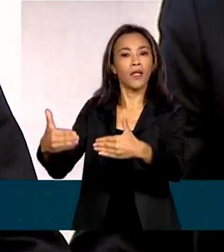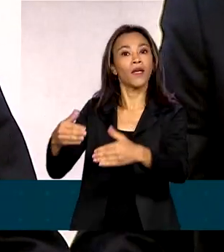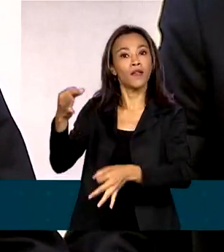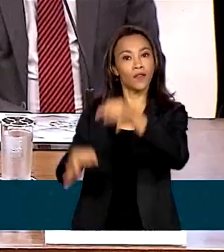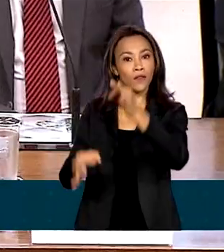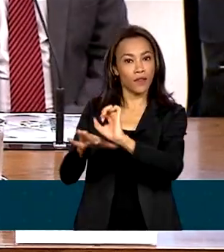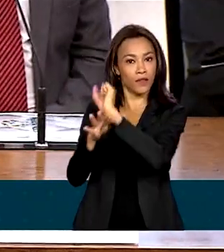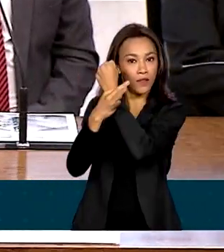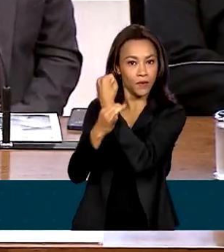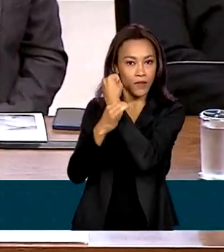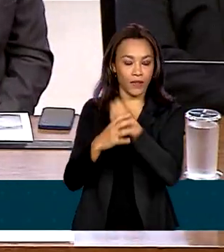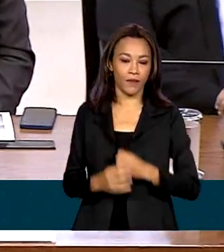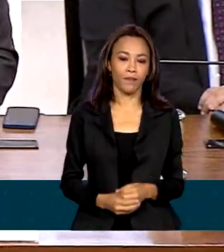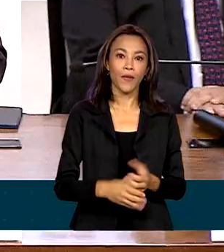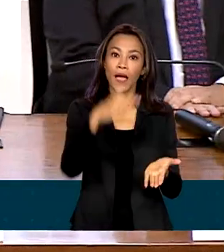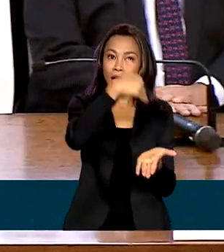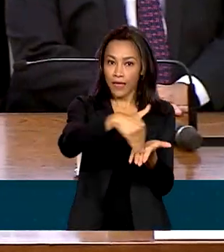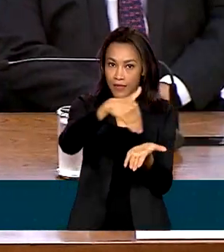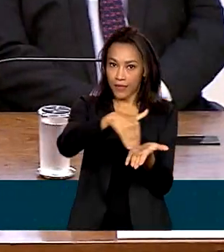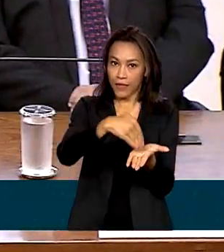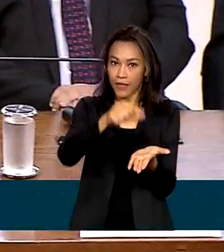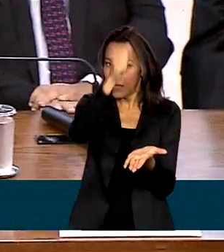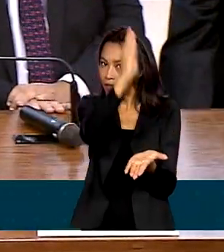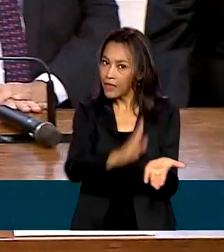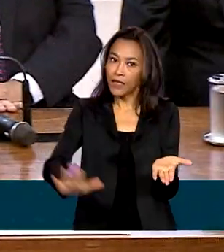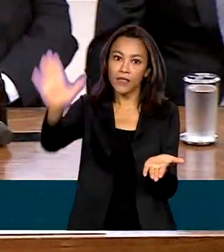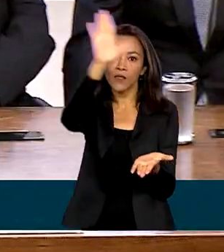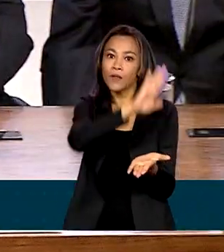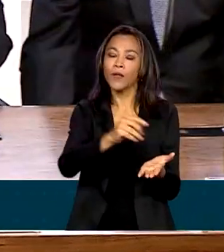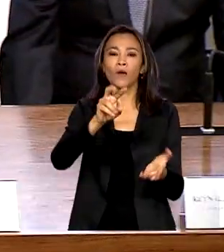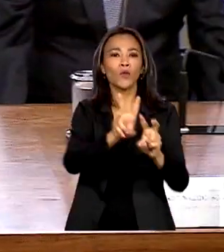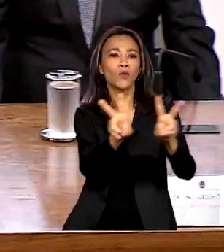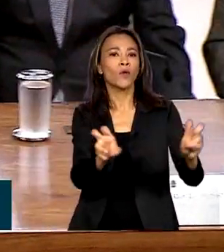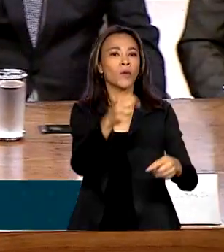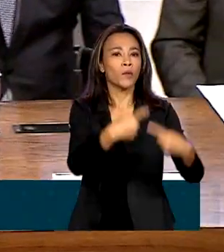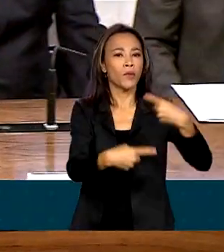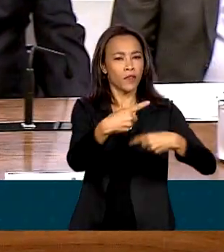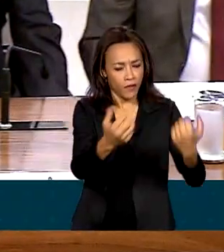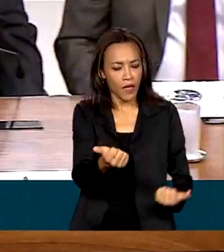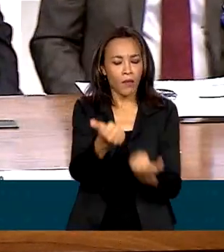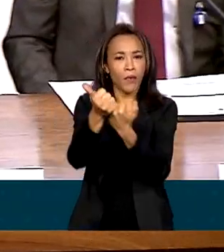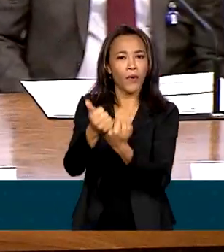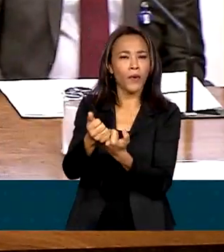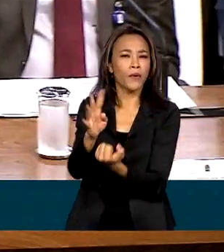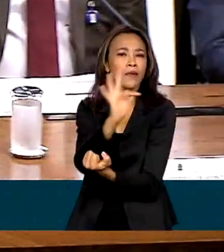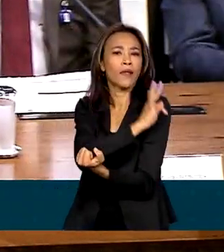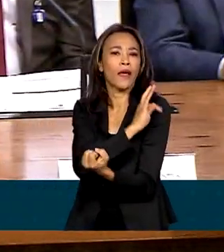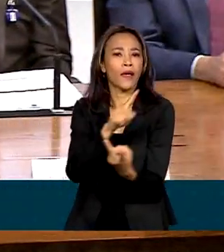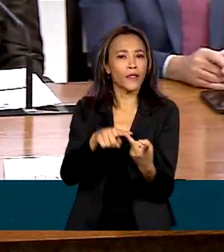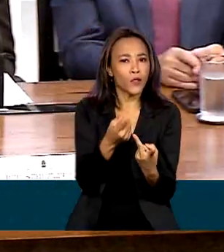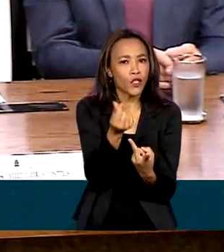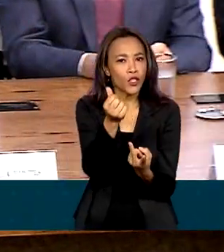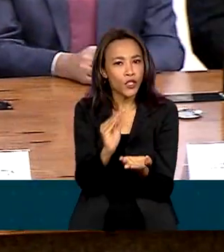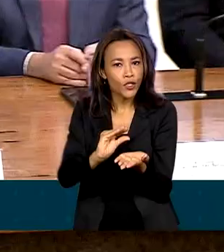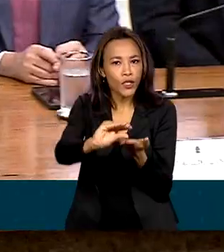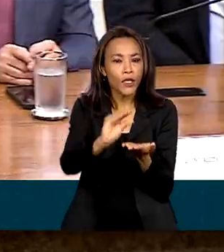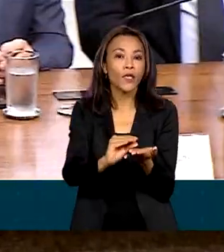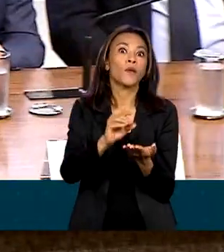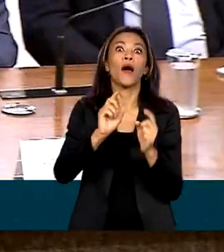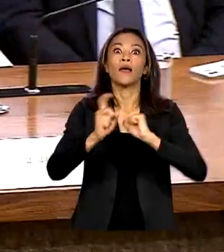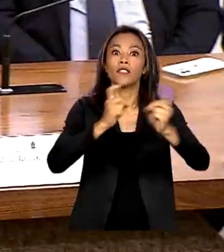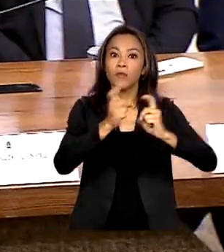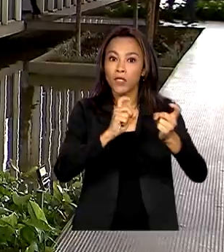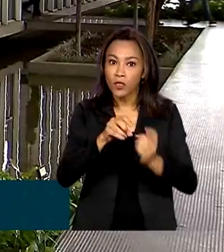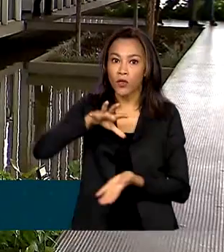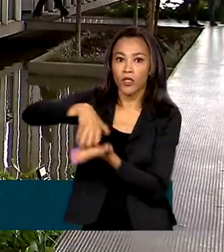Pública. A Secretaria Nacional de Políticas Penais vai dar apoio técnico e financeiro às administrações penitenciárias